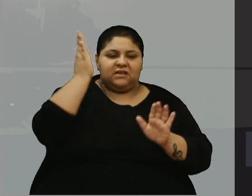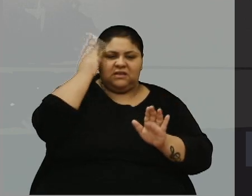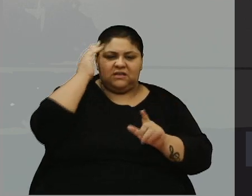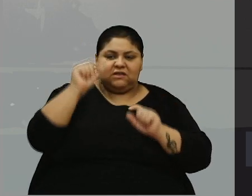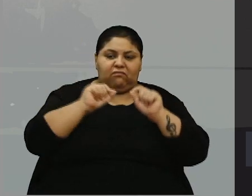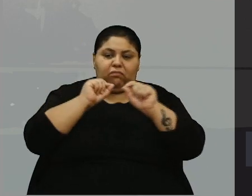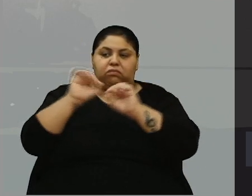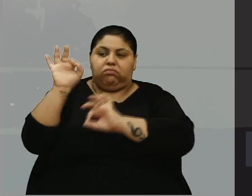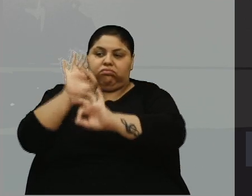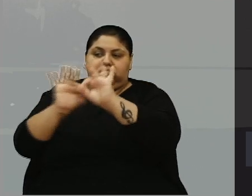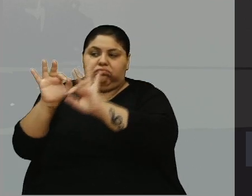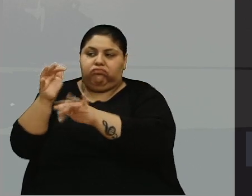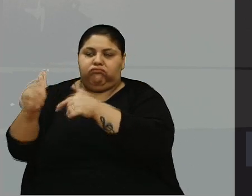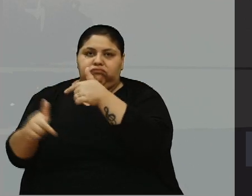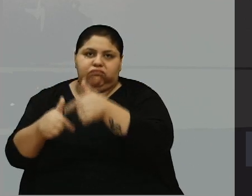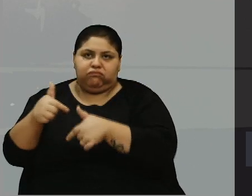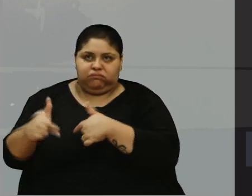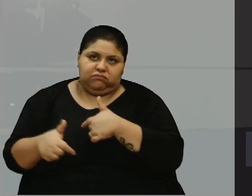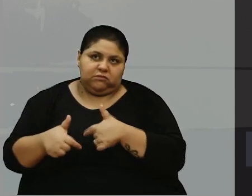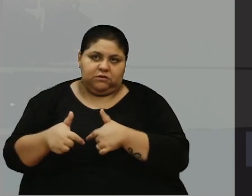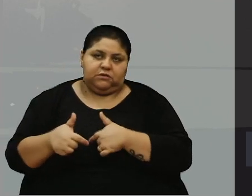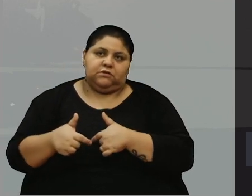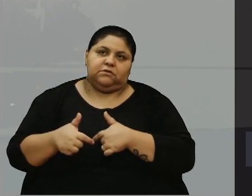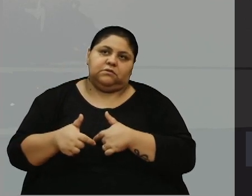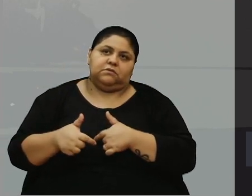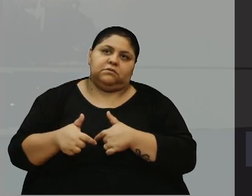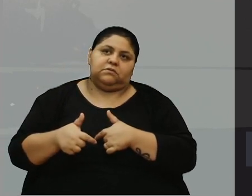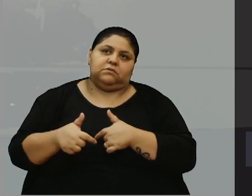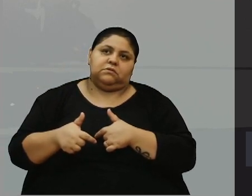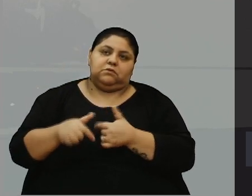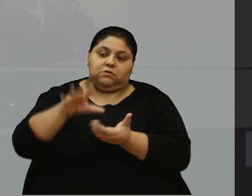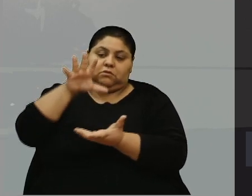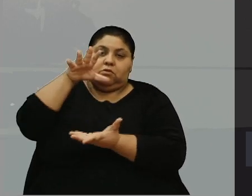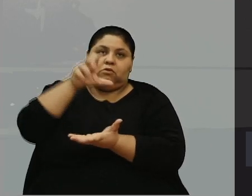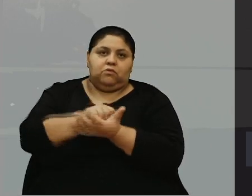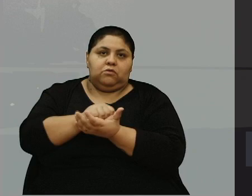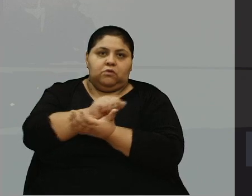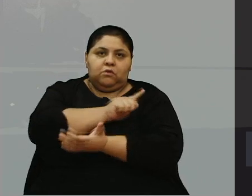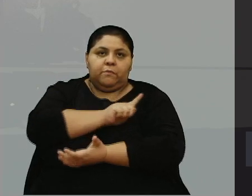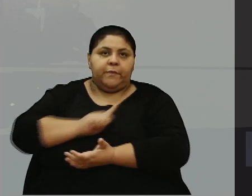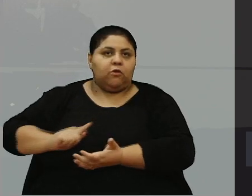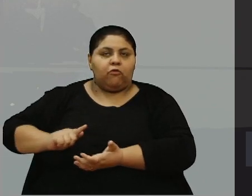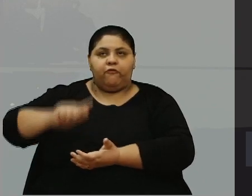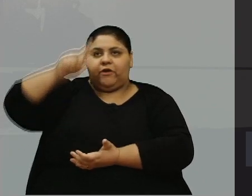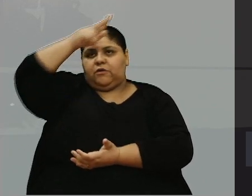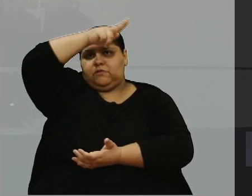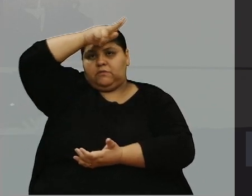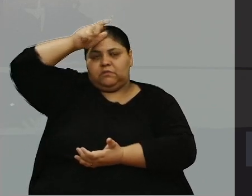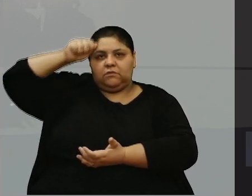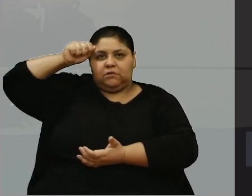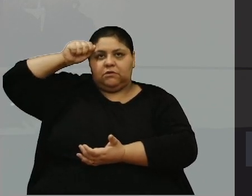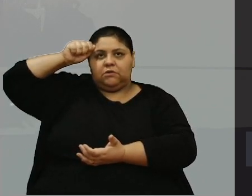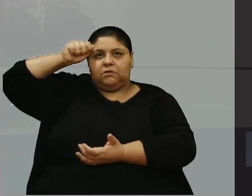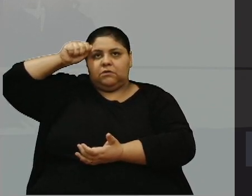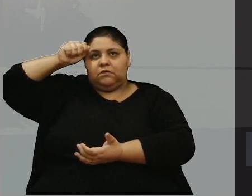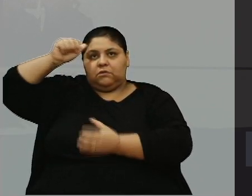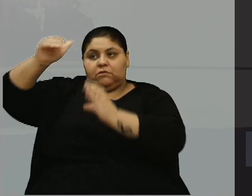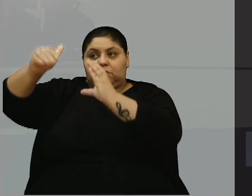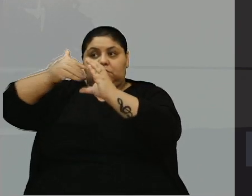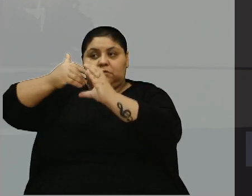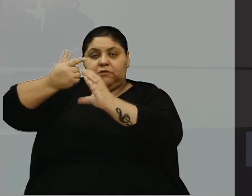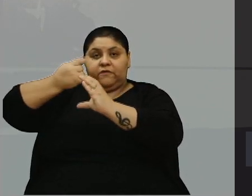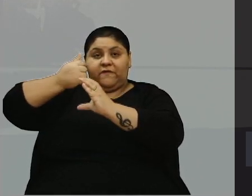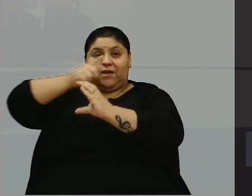os planos de trabalho e estão sendo cadastrados pelo governo municipal para vir verba do governo